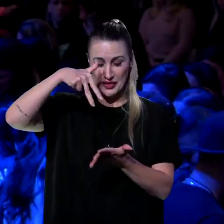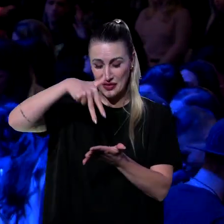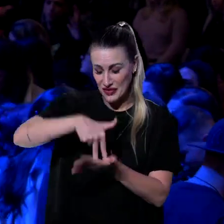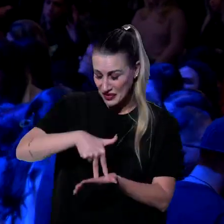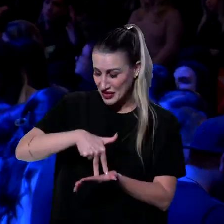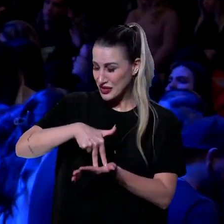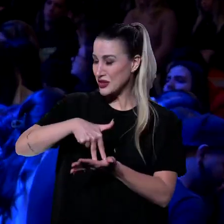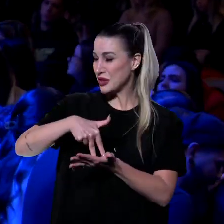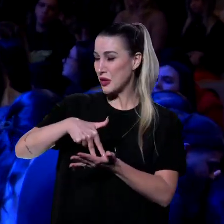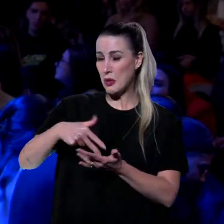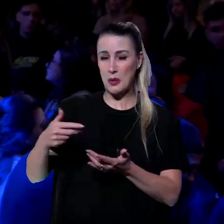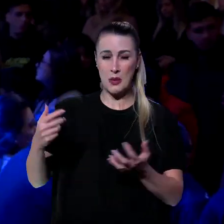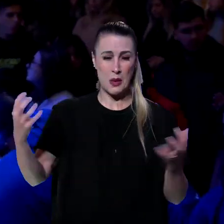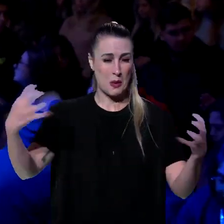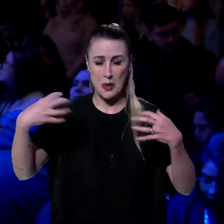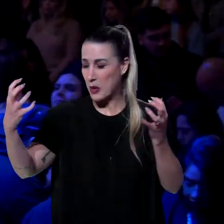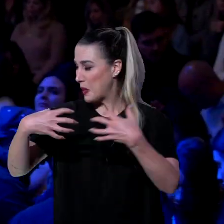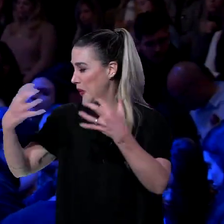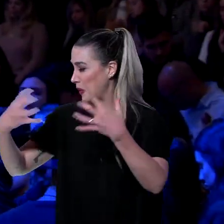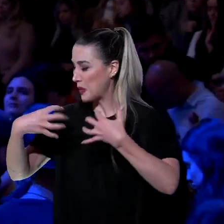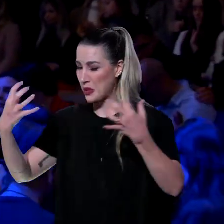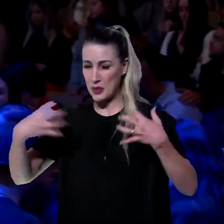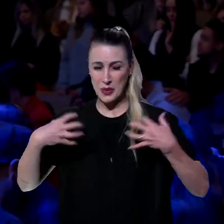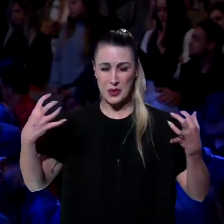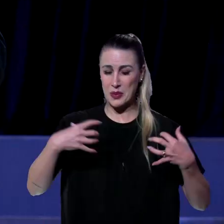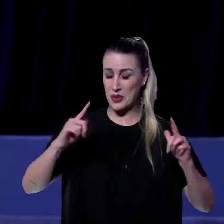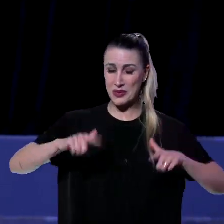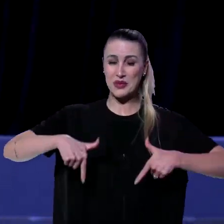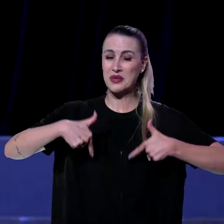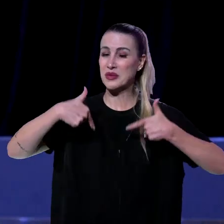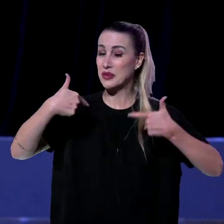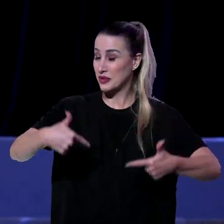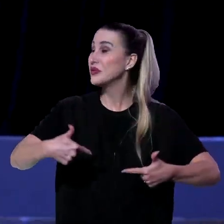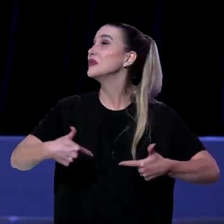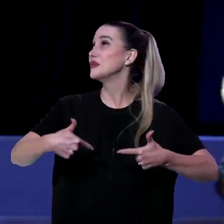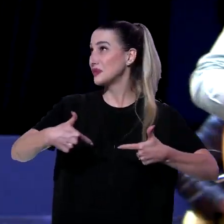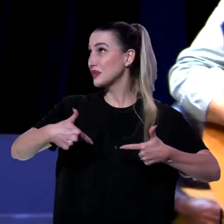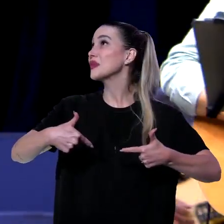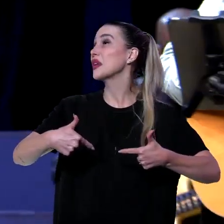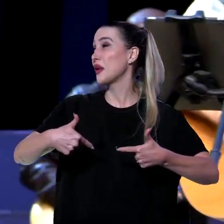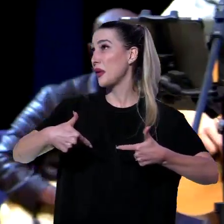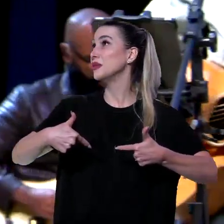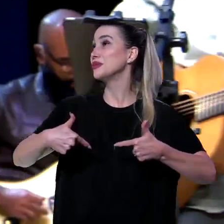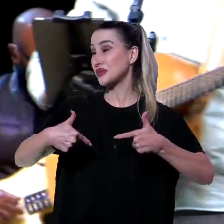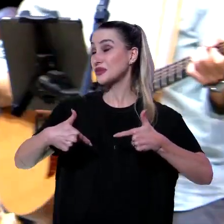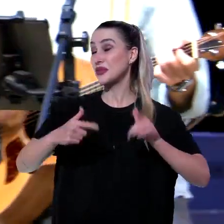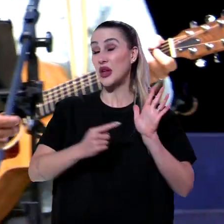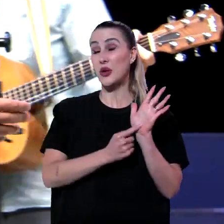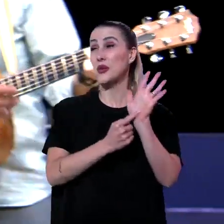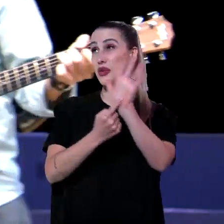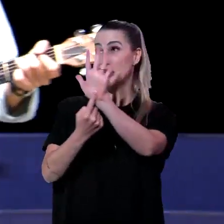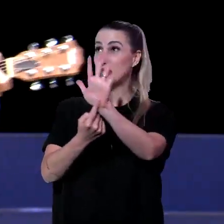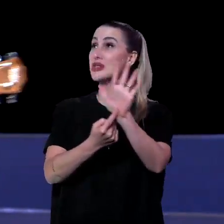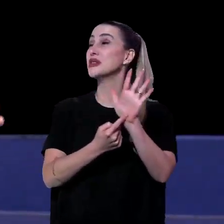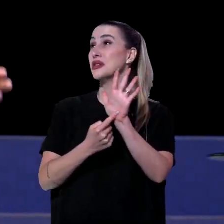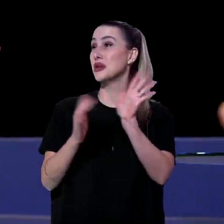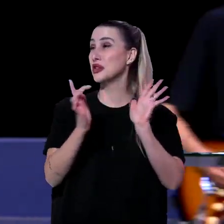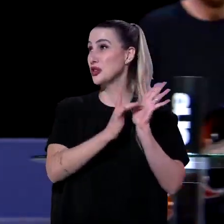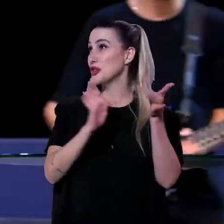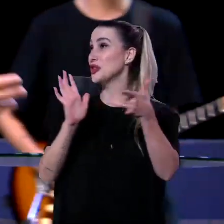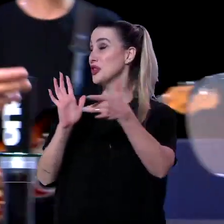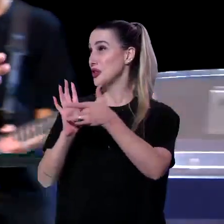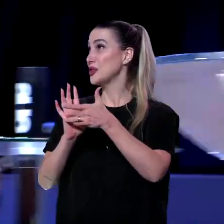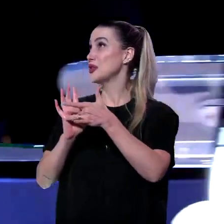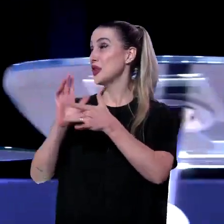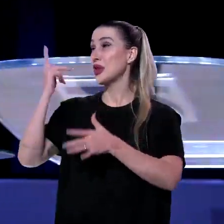dos enfrentamentos, das hostilidades. E em tudo demonstra o amor ao Senhor e ao próximo. Eu te peço Deus